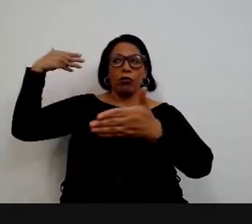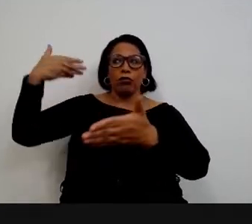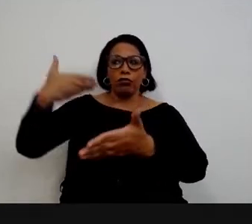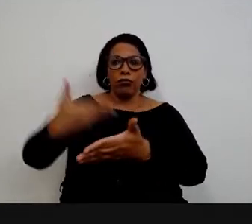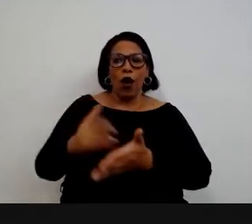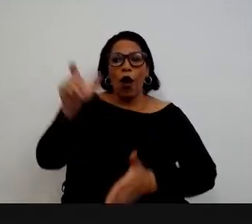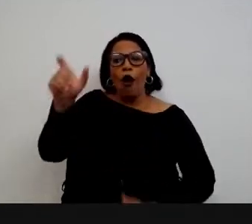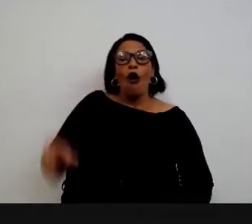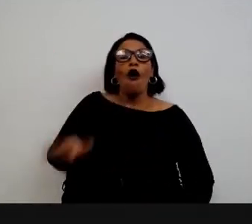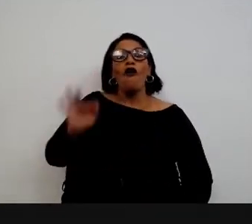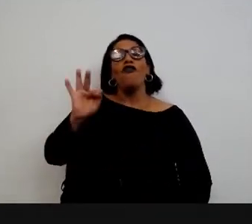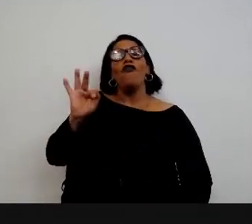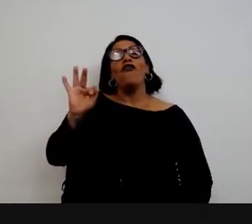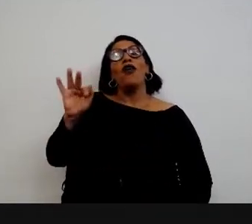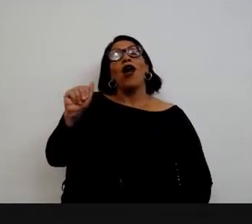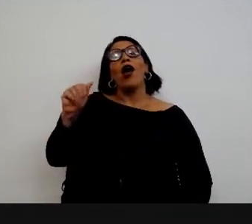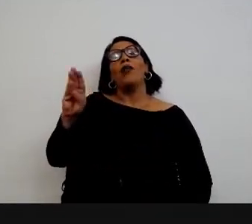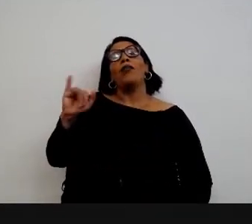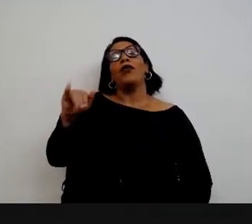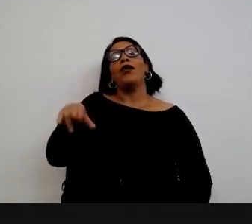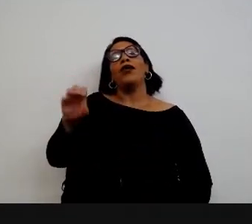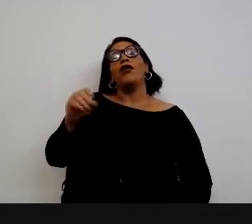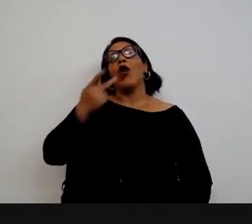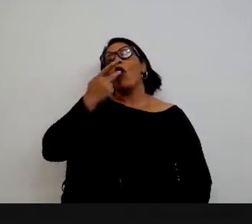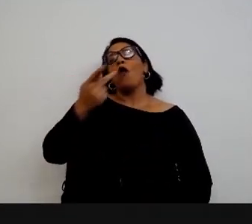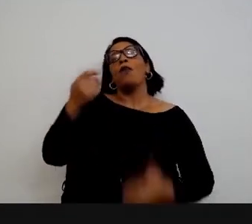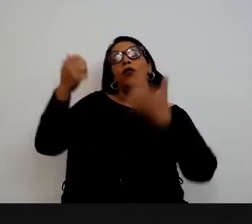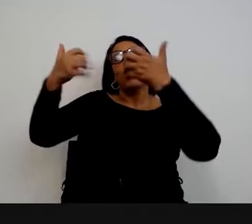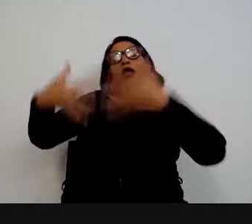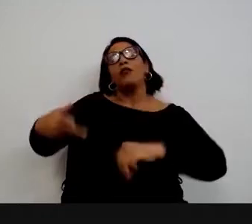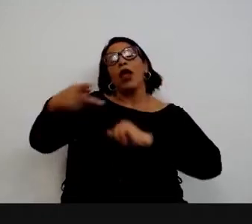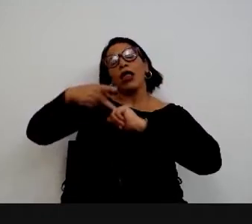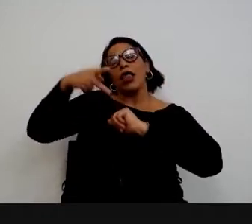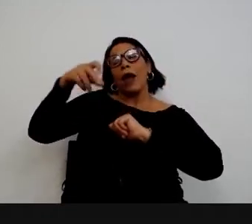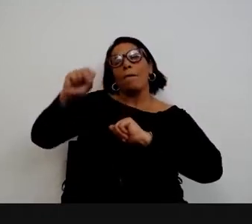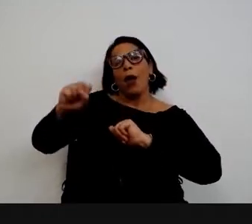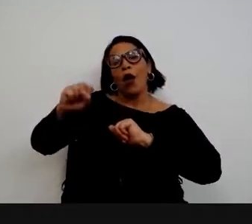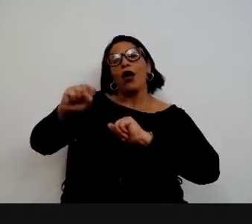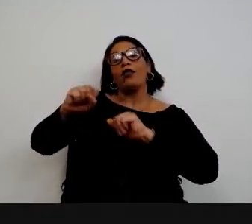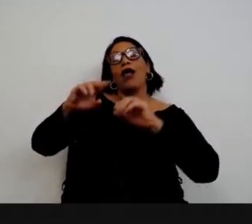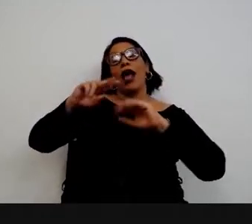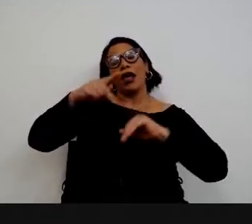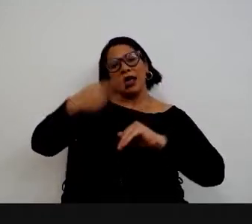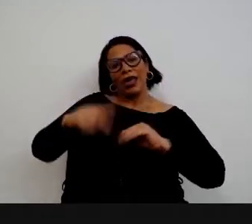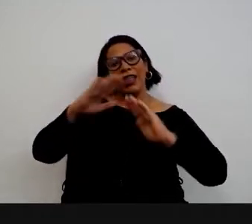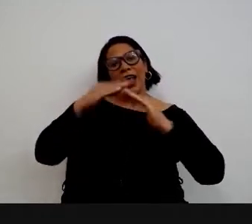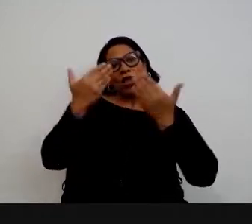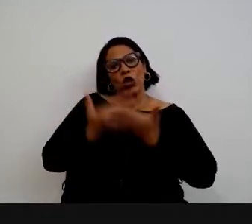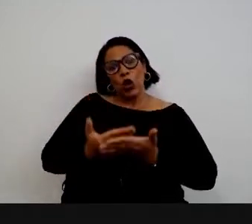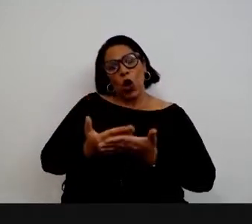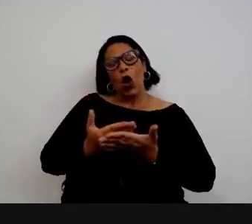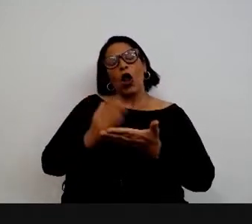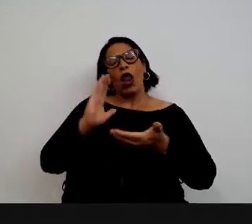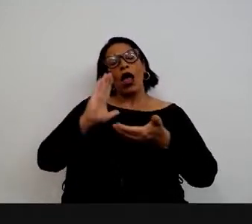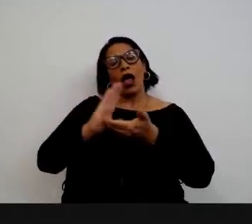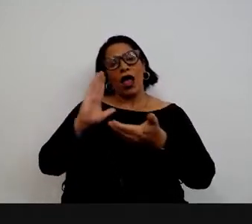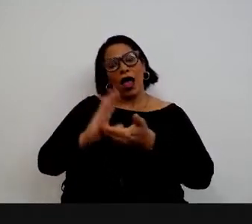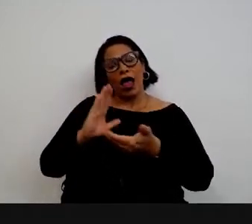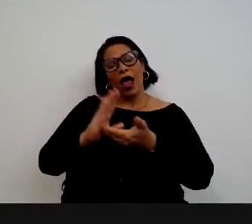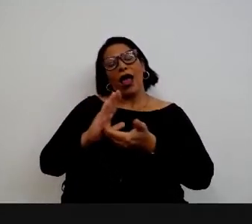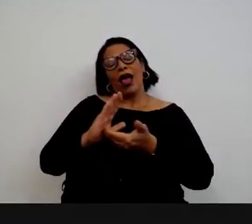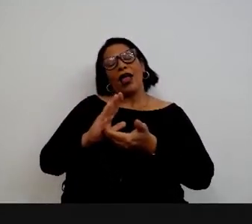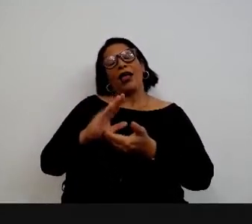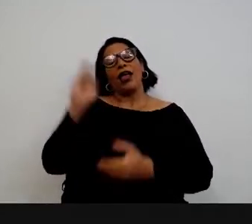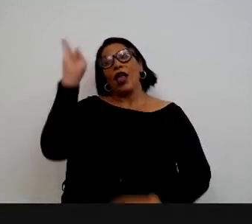Fabiano começou a contar aí, que é uma história da pós-graduação, do Cefor e da educação legislativa no Brasil.